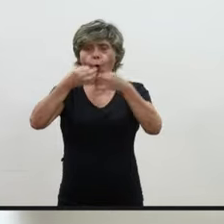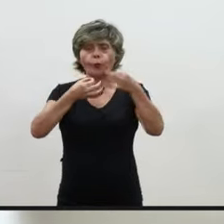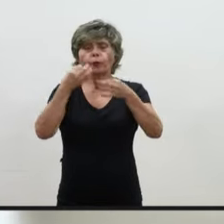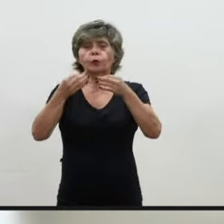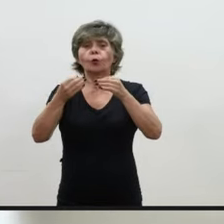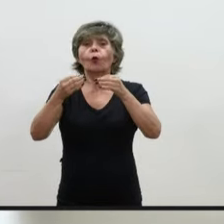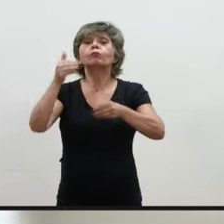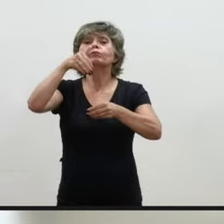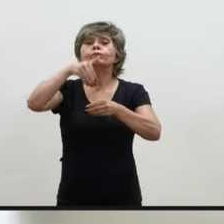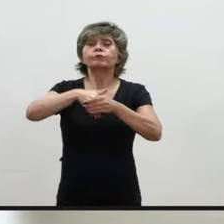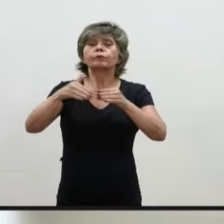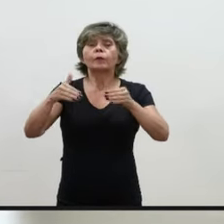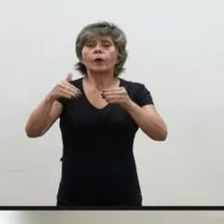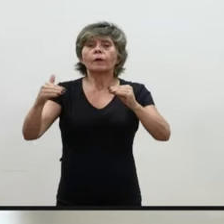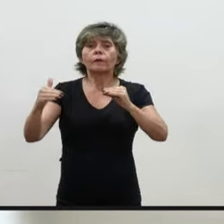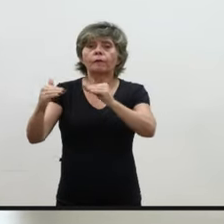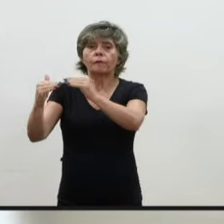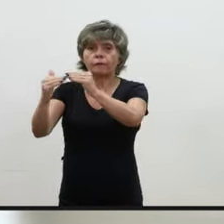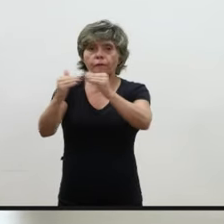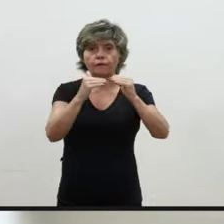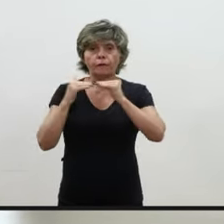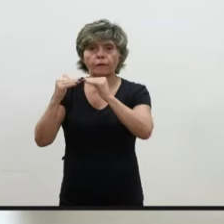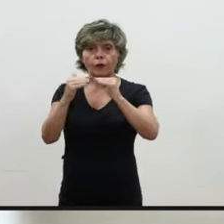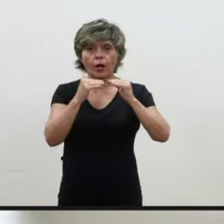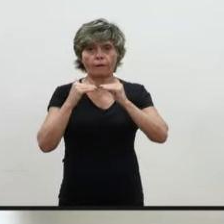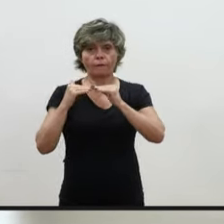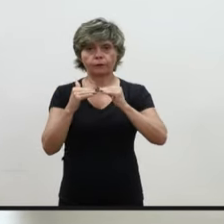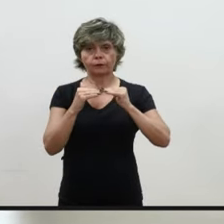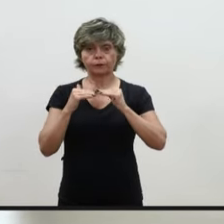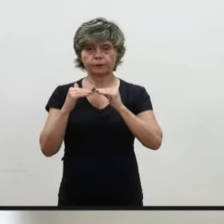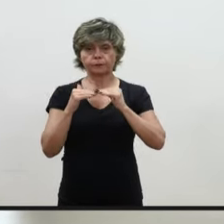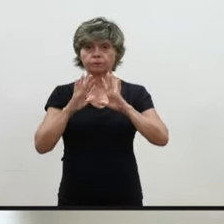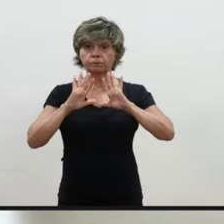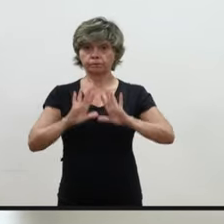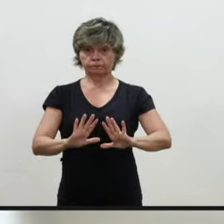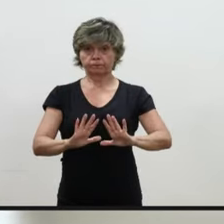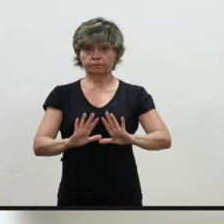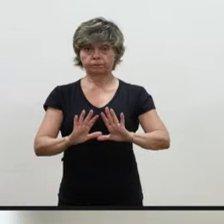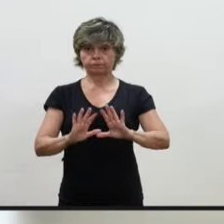consolidado na decisão do STF, dessa forma. Agora,